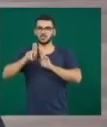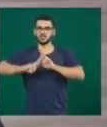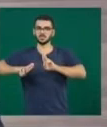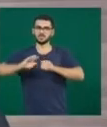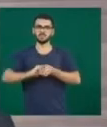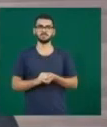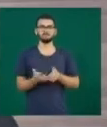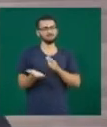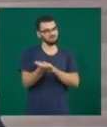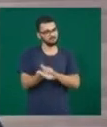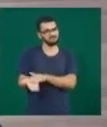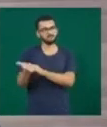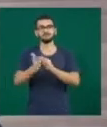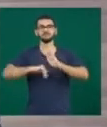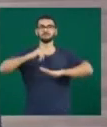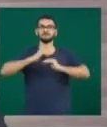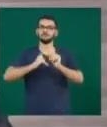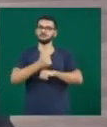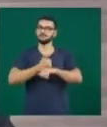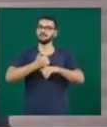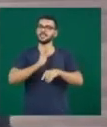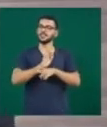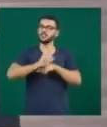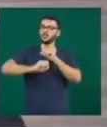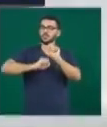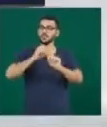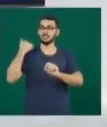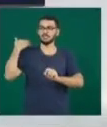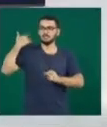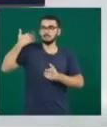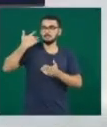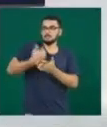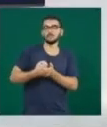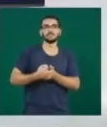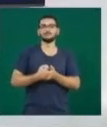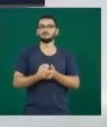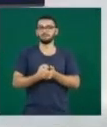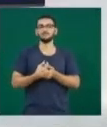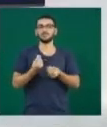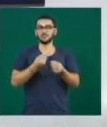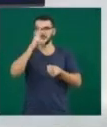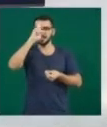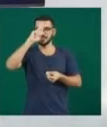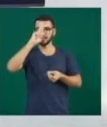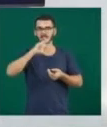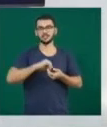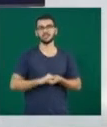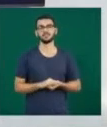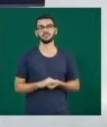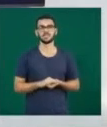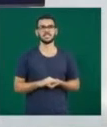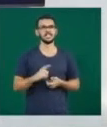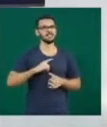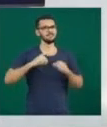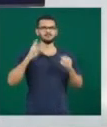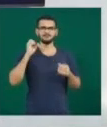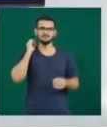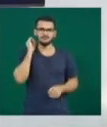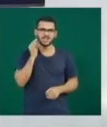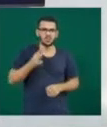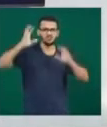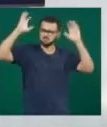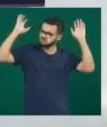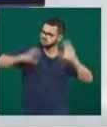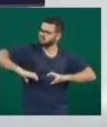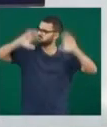Parabéns aí a todos os profissionais que ajudaram a construir essa história. Choveu muito durante a madrugada e seguiu hoje durante quase